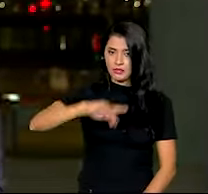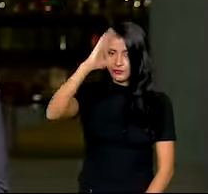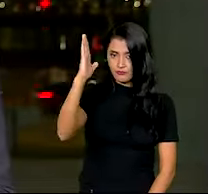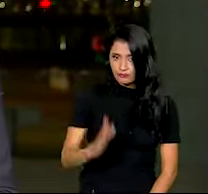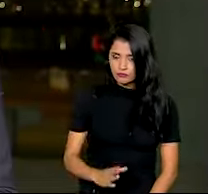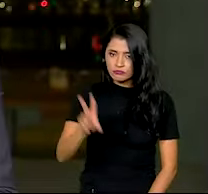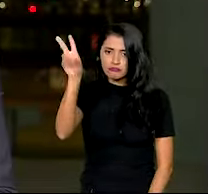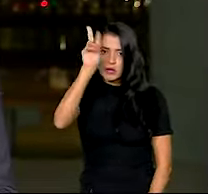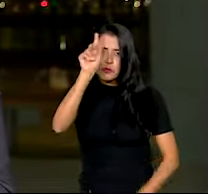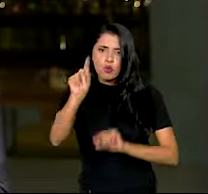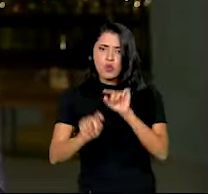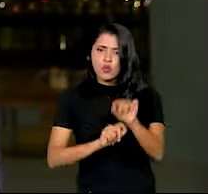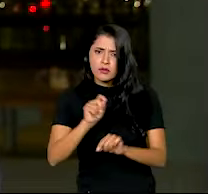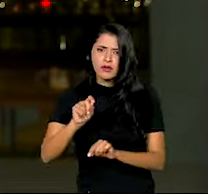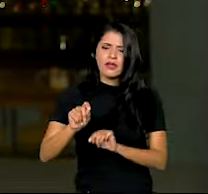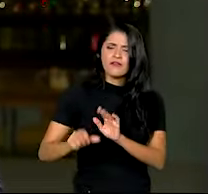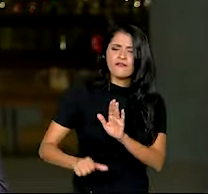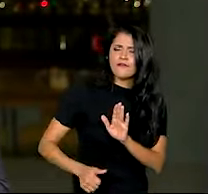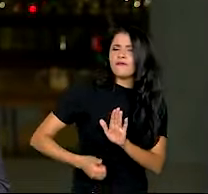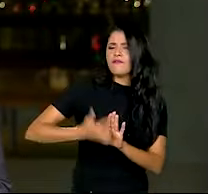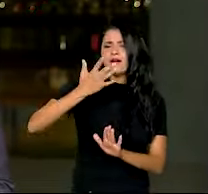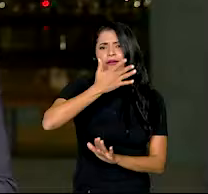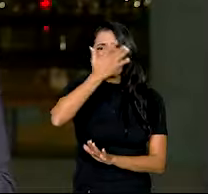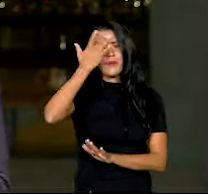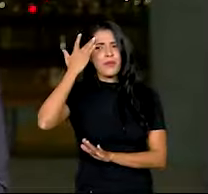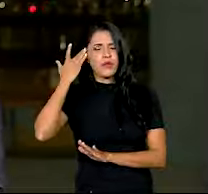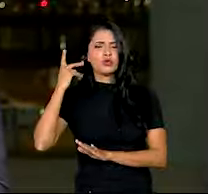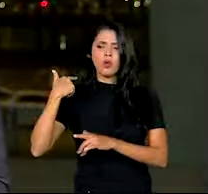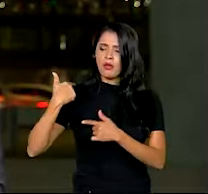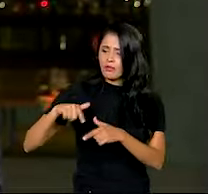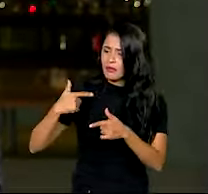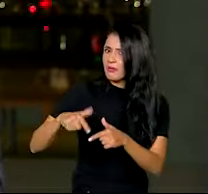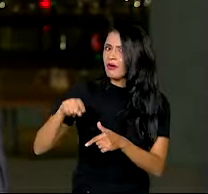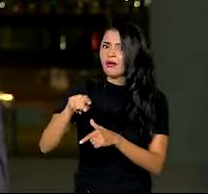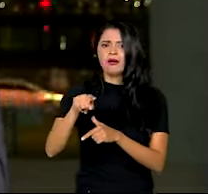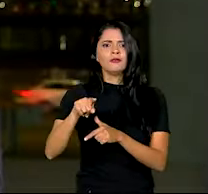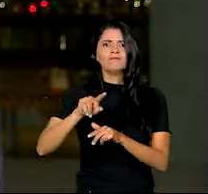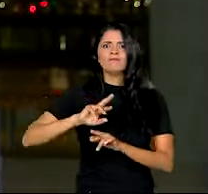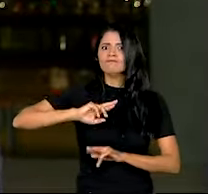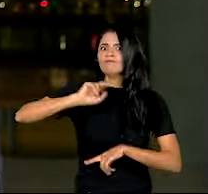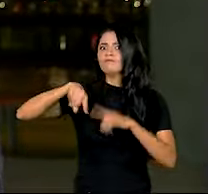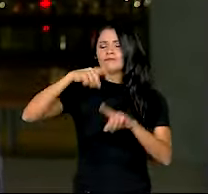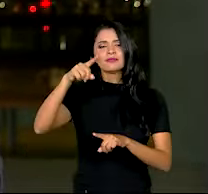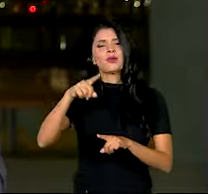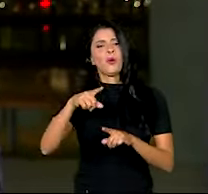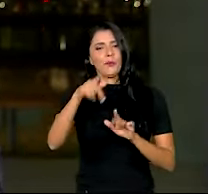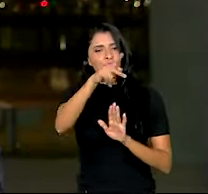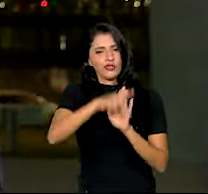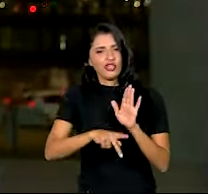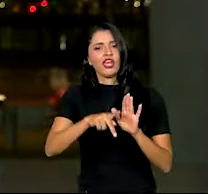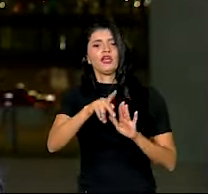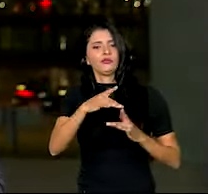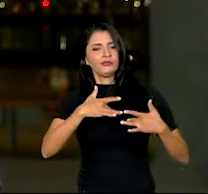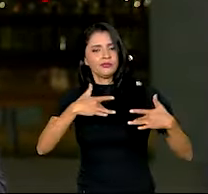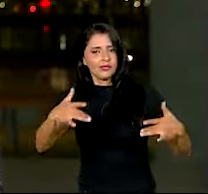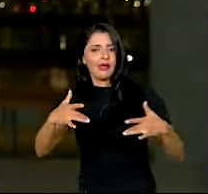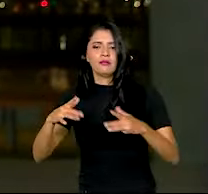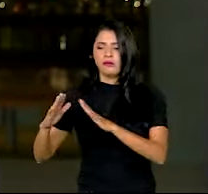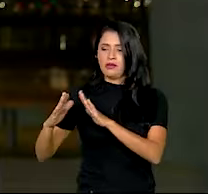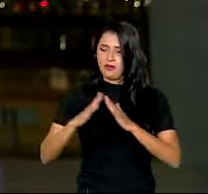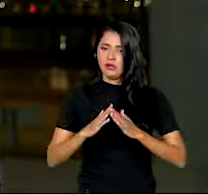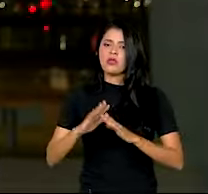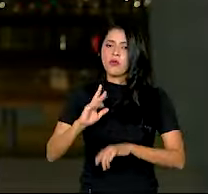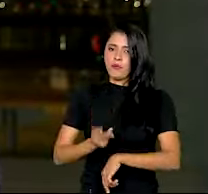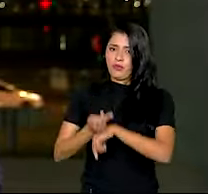centenas de pessoas diariamente fazem a diferença com projetos solidários nas periferias e o prêmio vai reconhecer